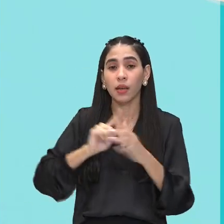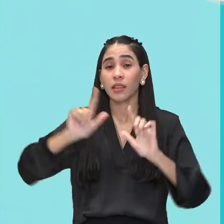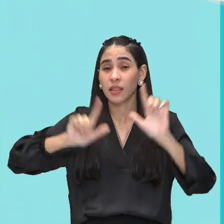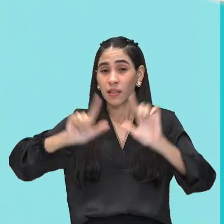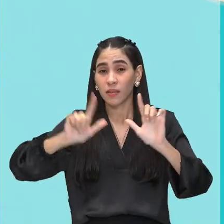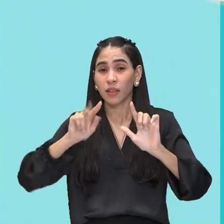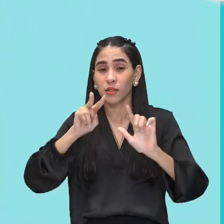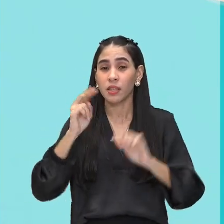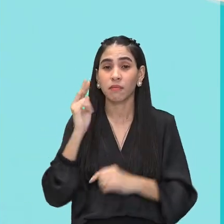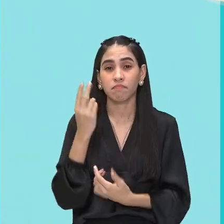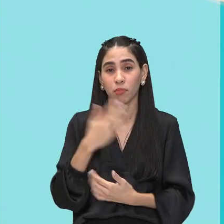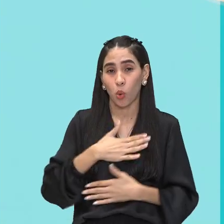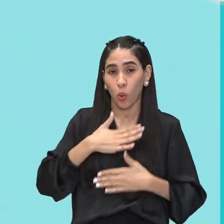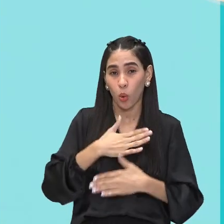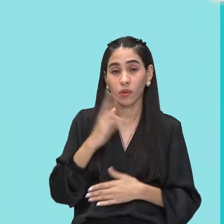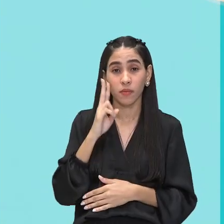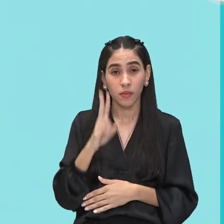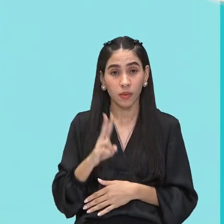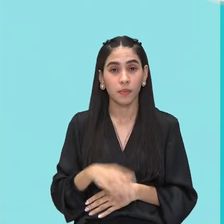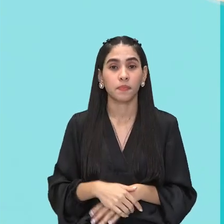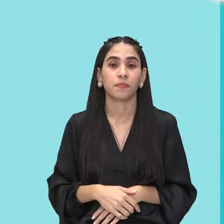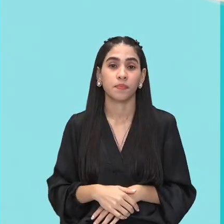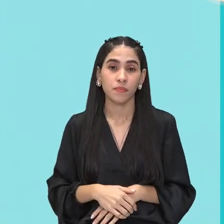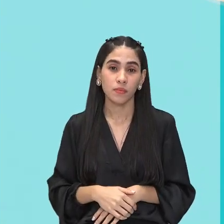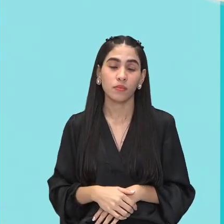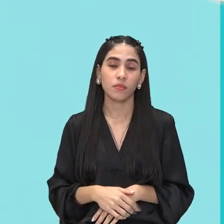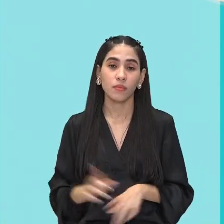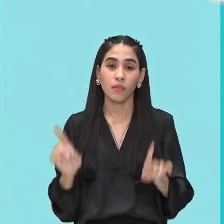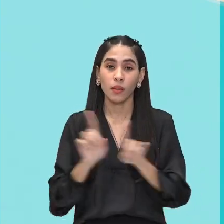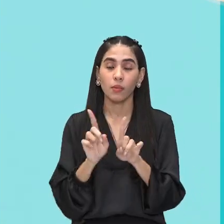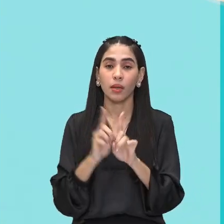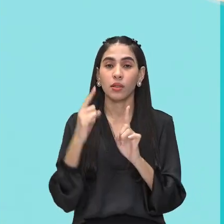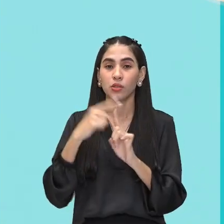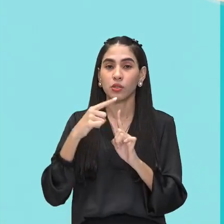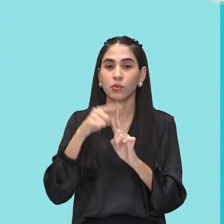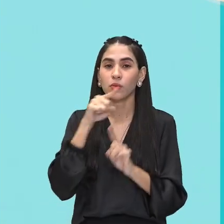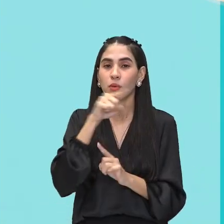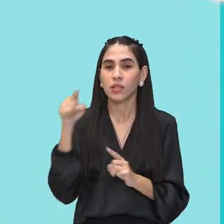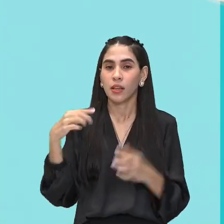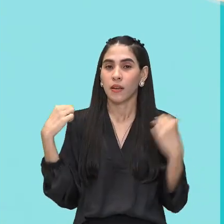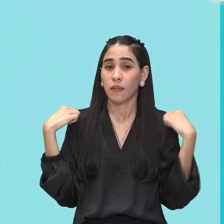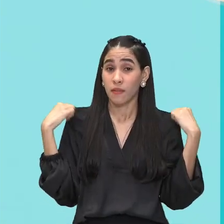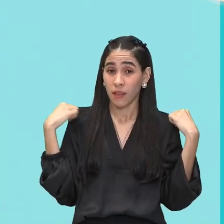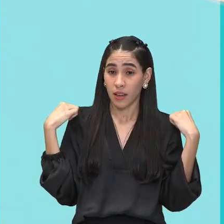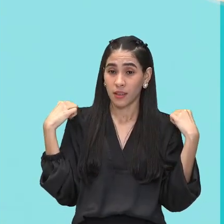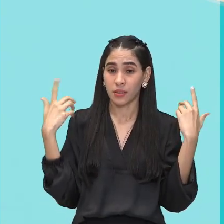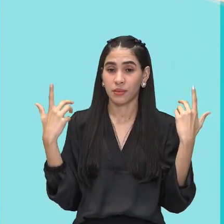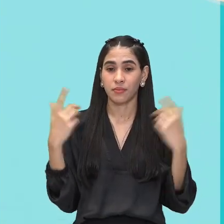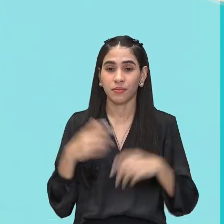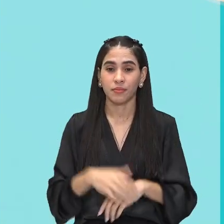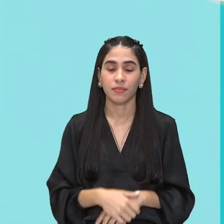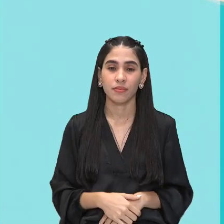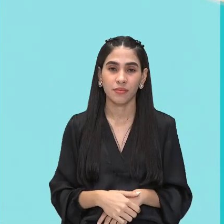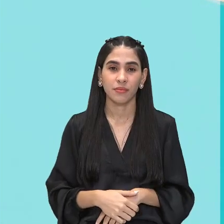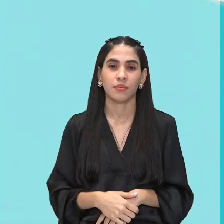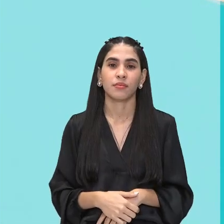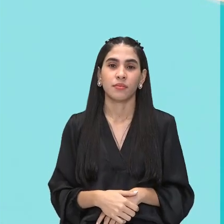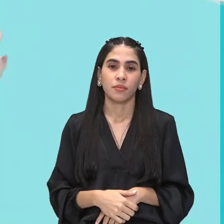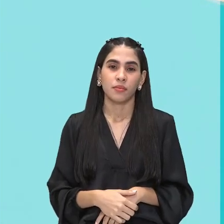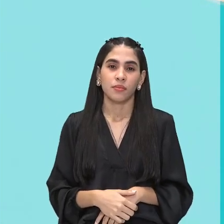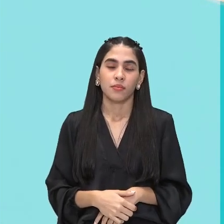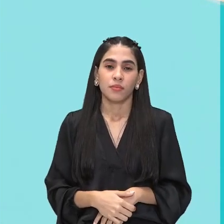você gosta de assistir, até a forma que você se verte também. Então,